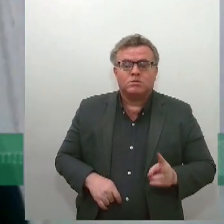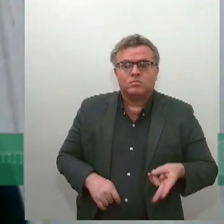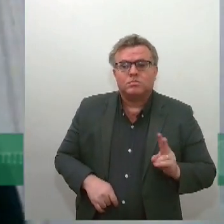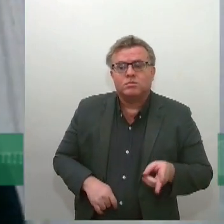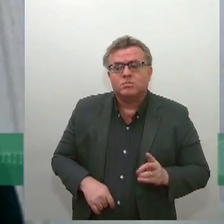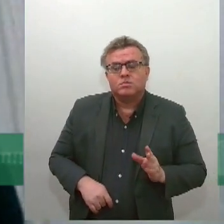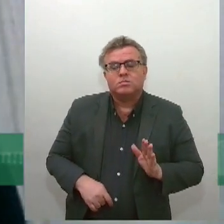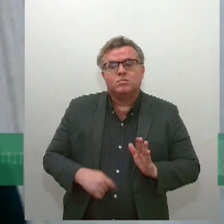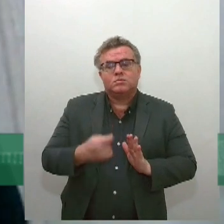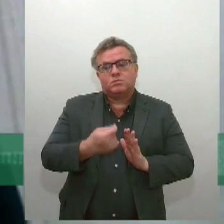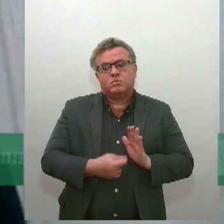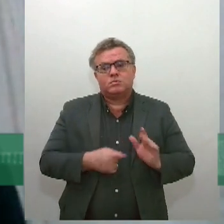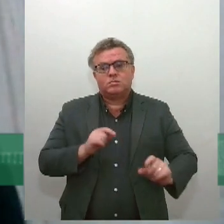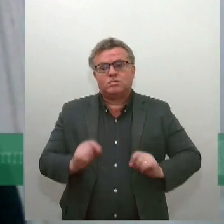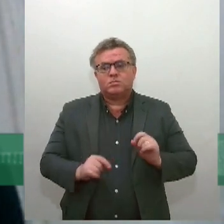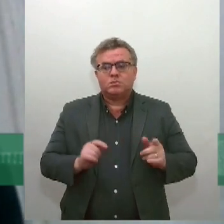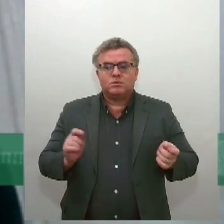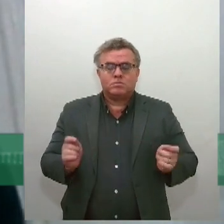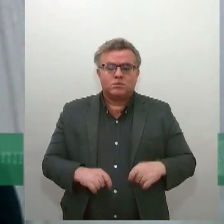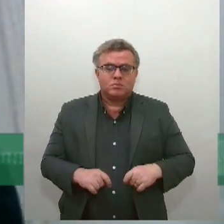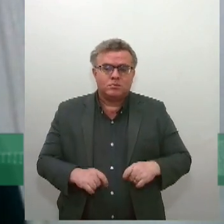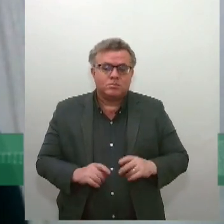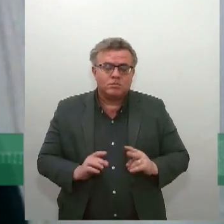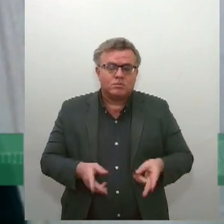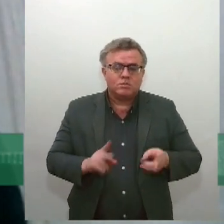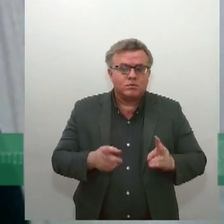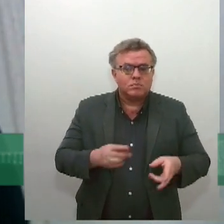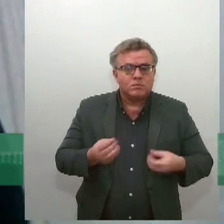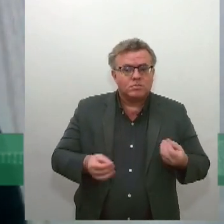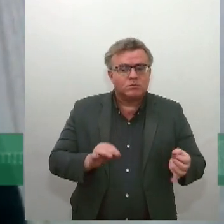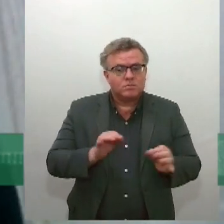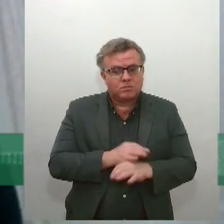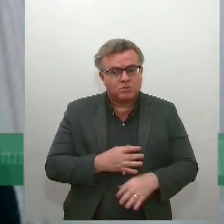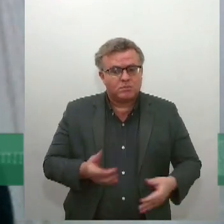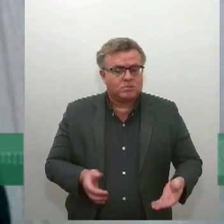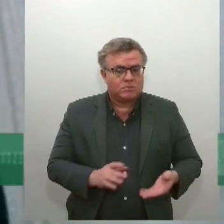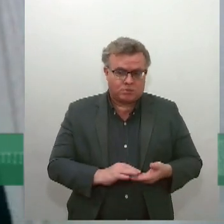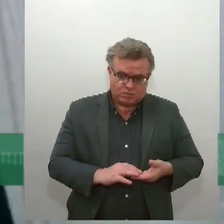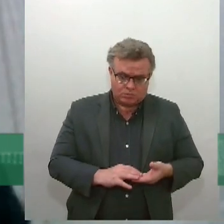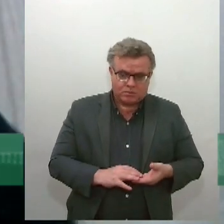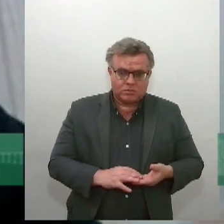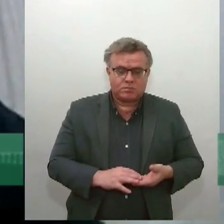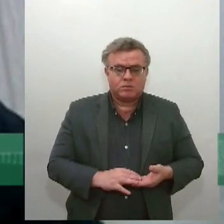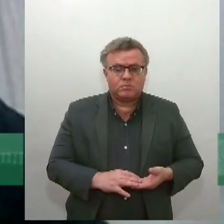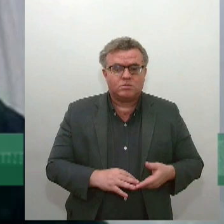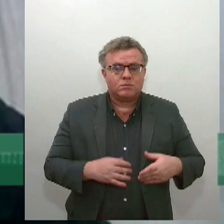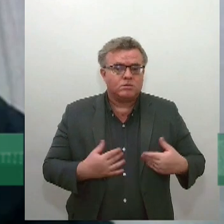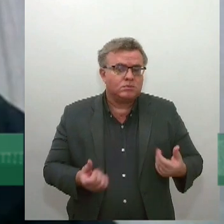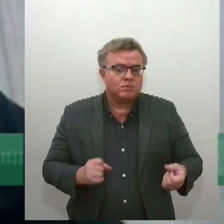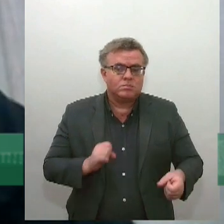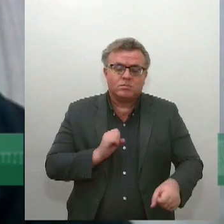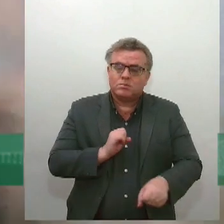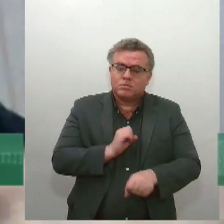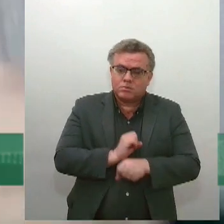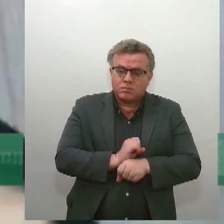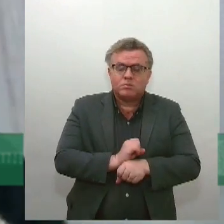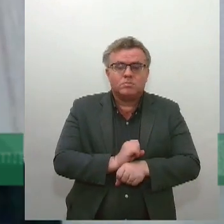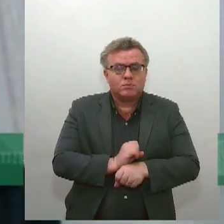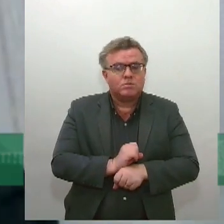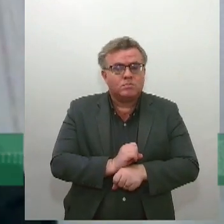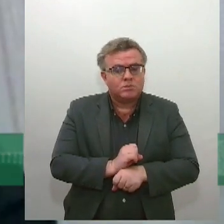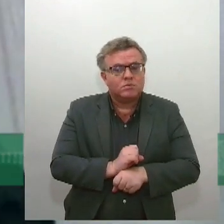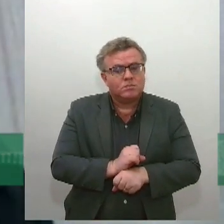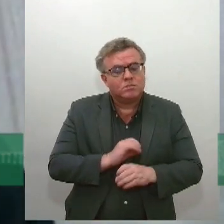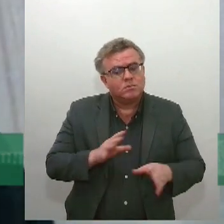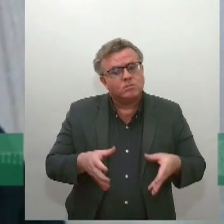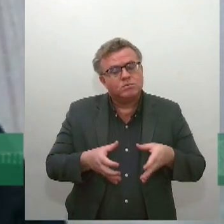diz, é que quando existe uma urgência tamanha que não possa esperar a reunião de um grupo, que aquele que